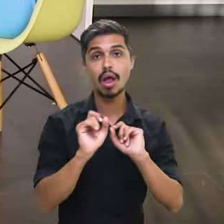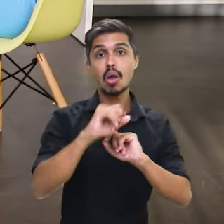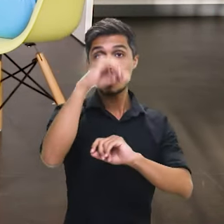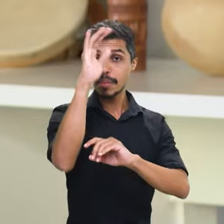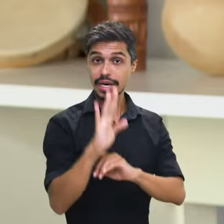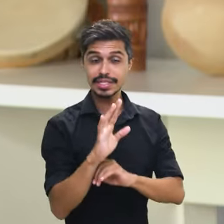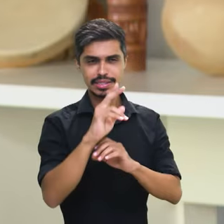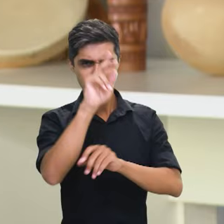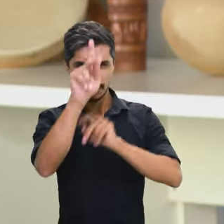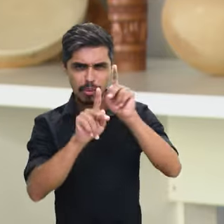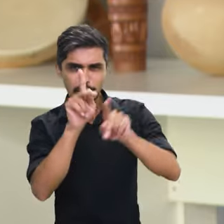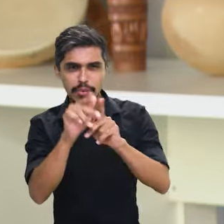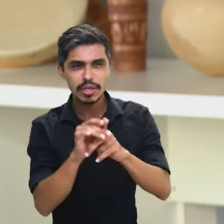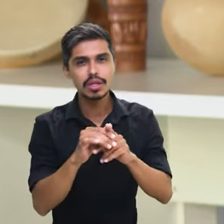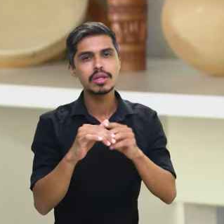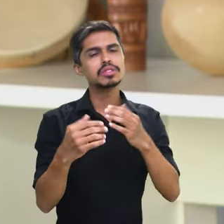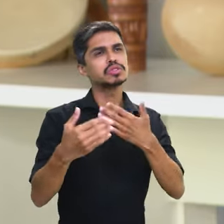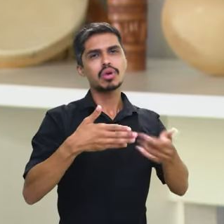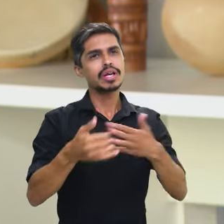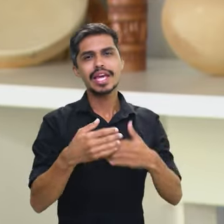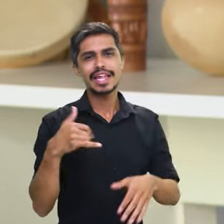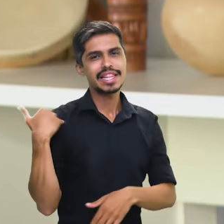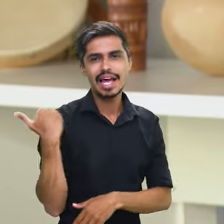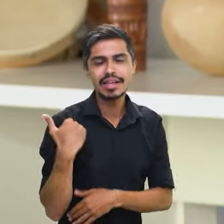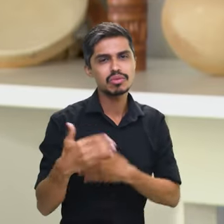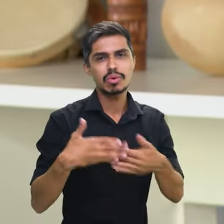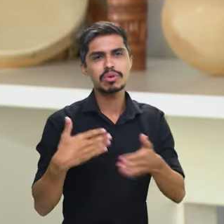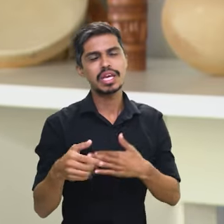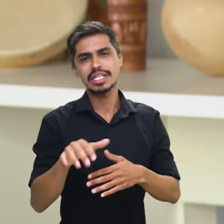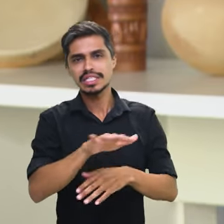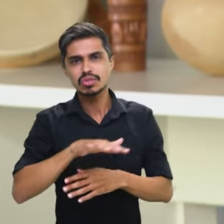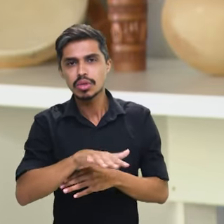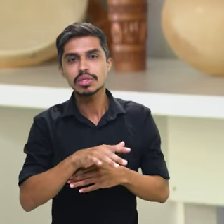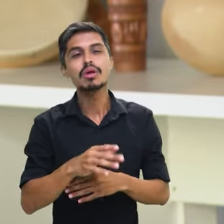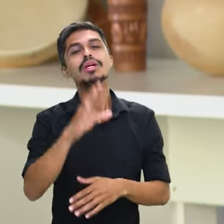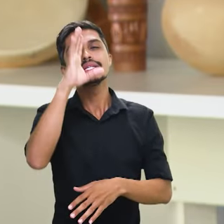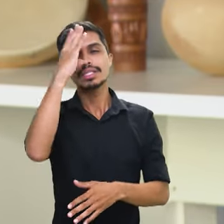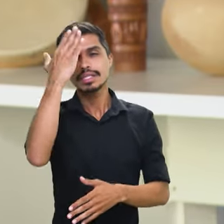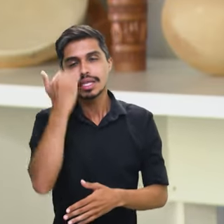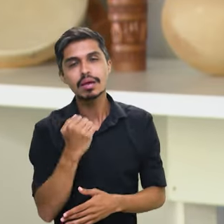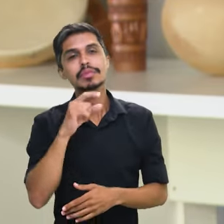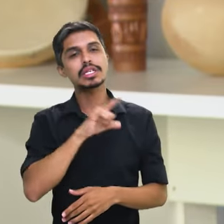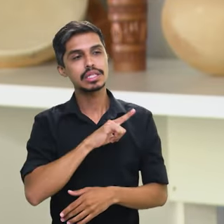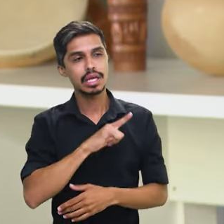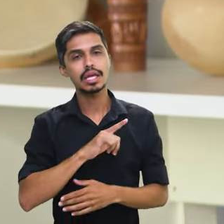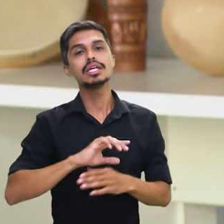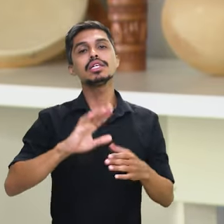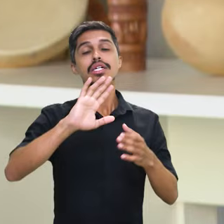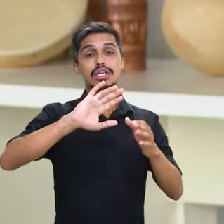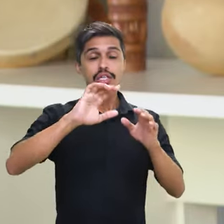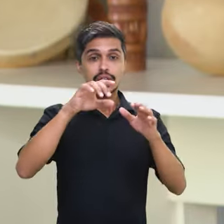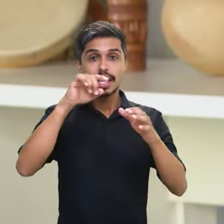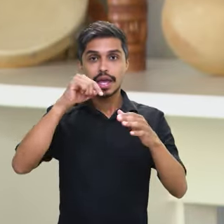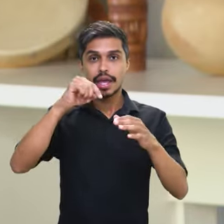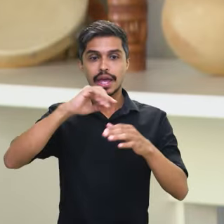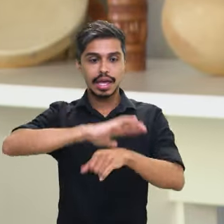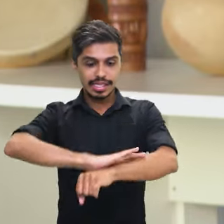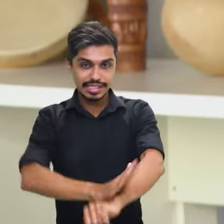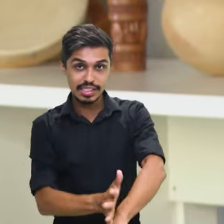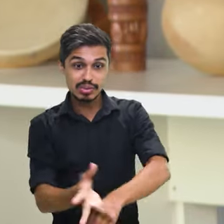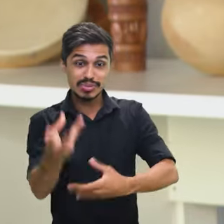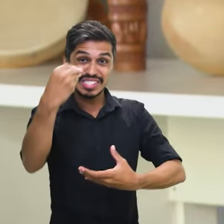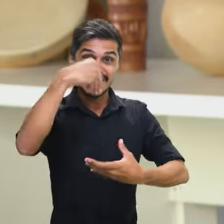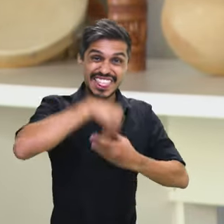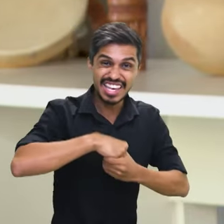brasileiro comum, médio, de qualquer idade, de qualquer situação, sabe que o Brasil tem um racismo institucional